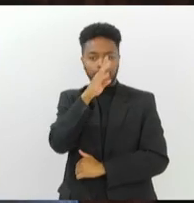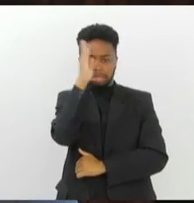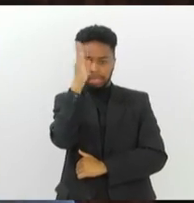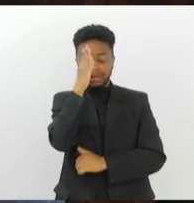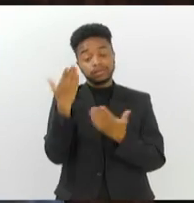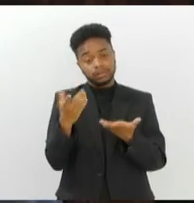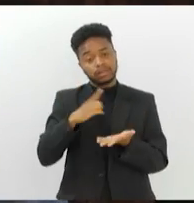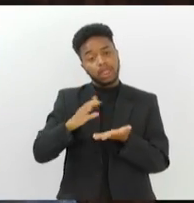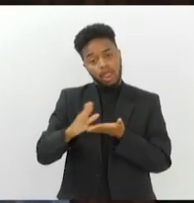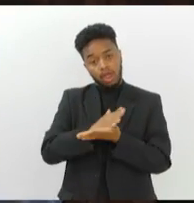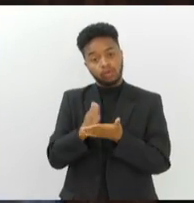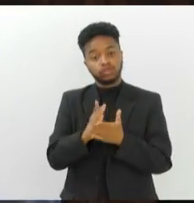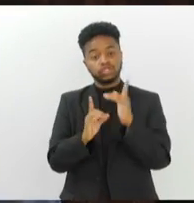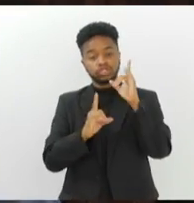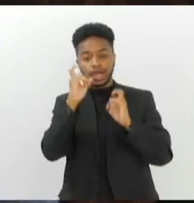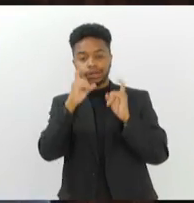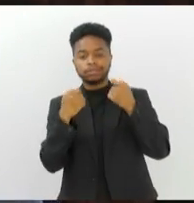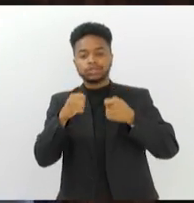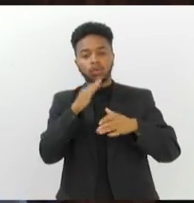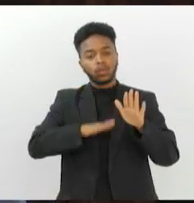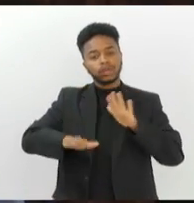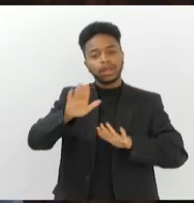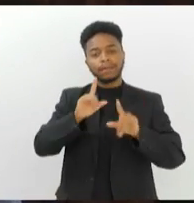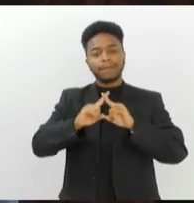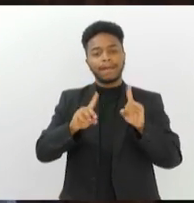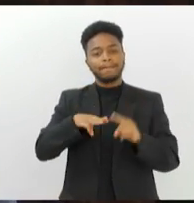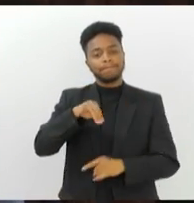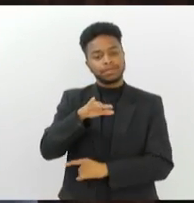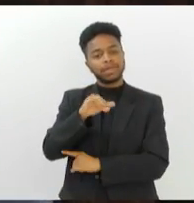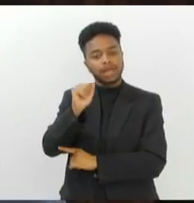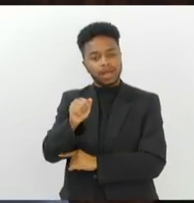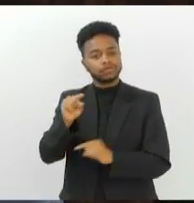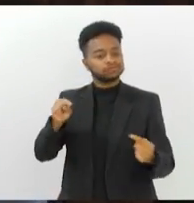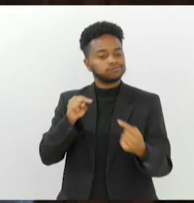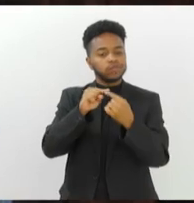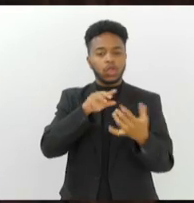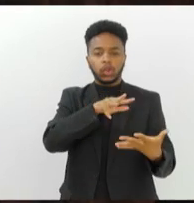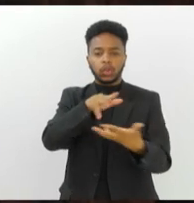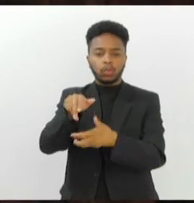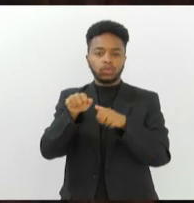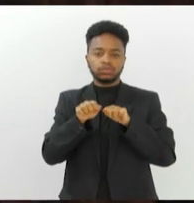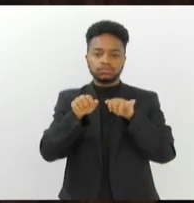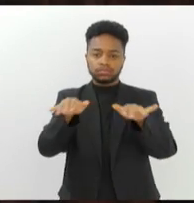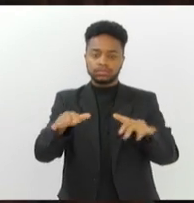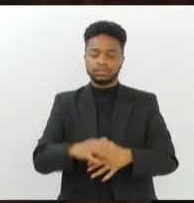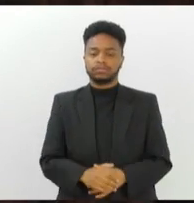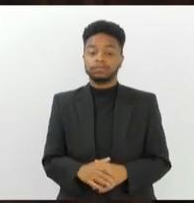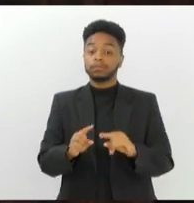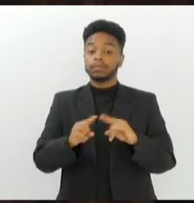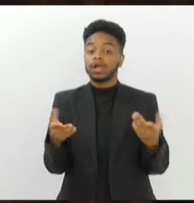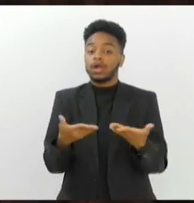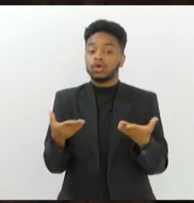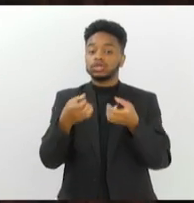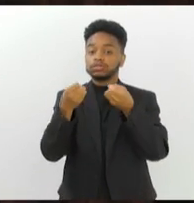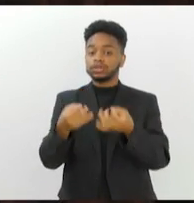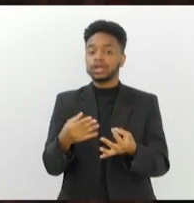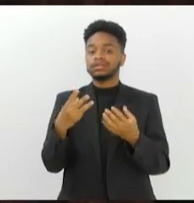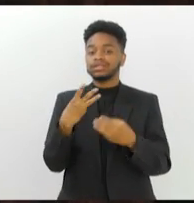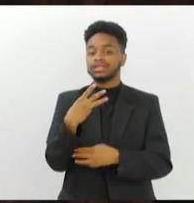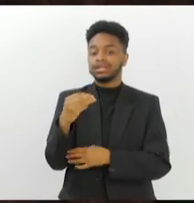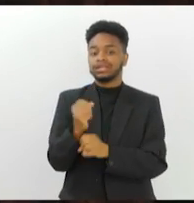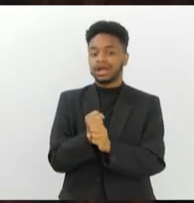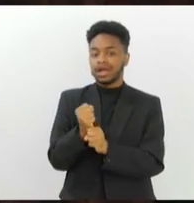cuidado. Mas a mímica, ela é universal. E agora, Vicente, já dando um spoiler, em comemoração aos 30 anos da companhia, tem